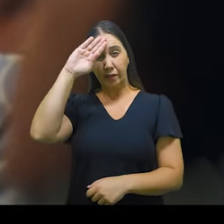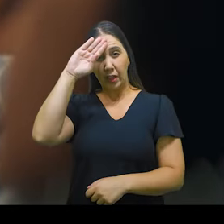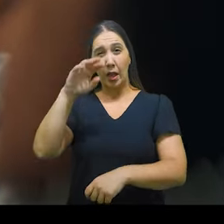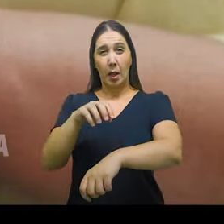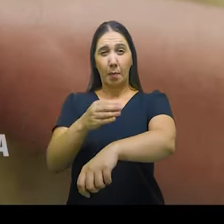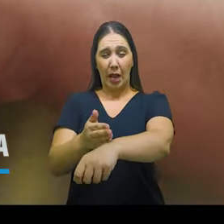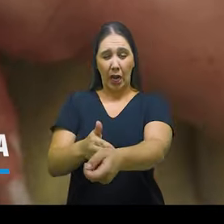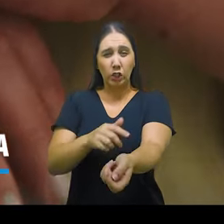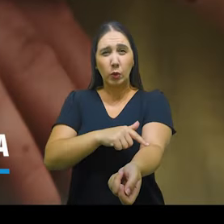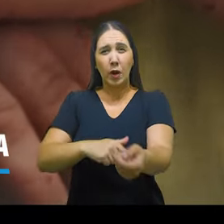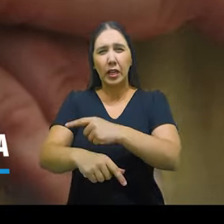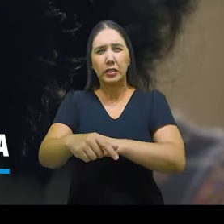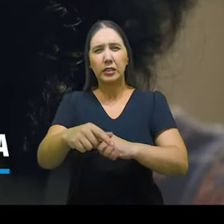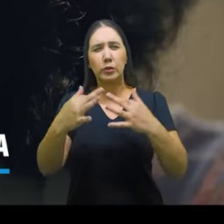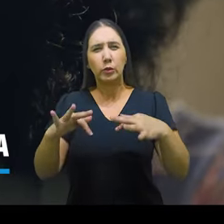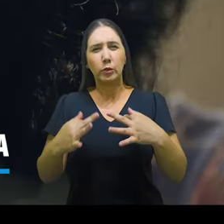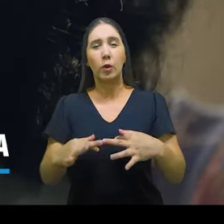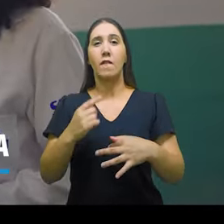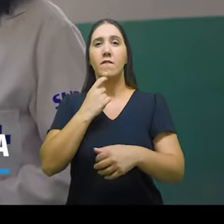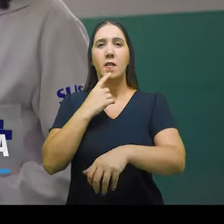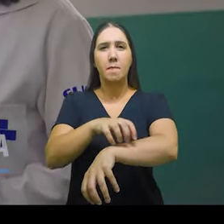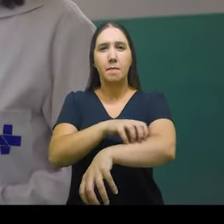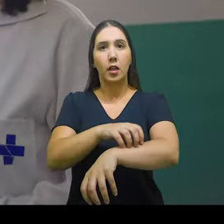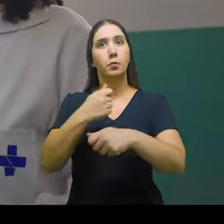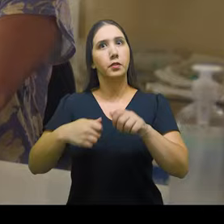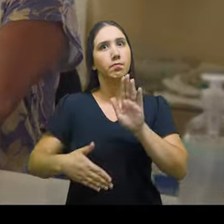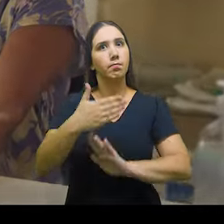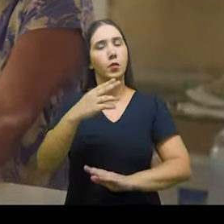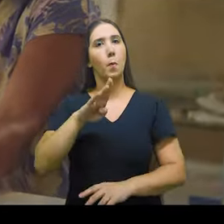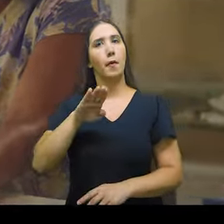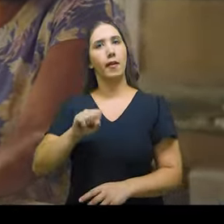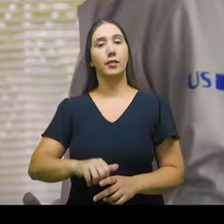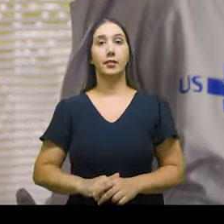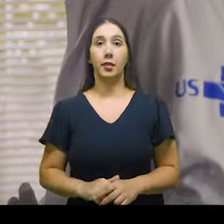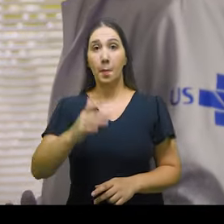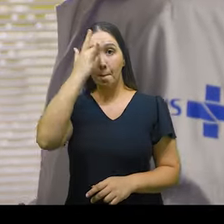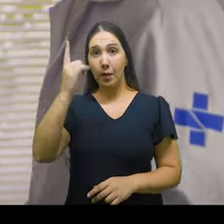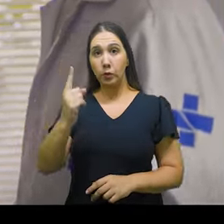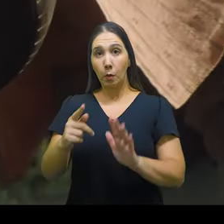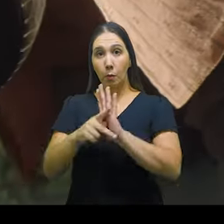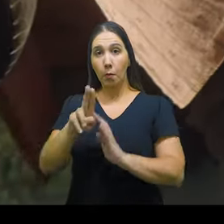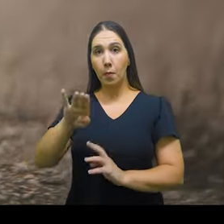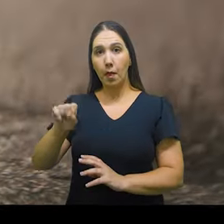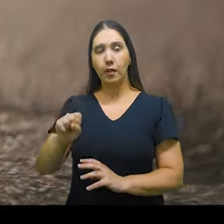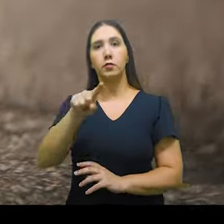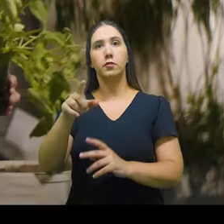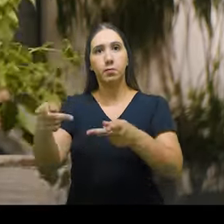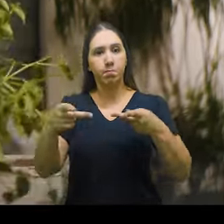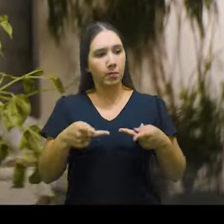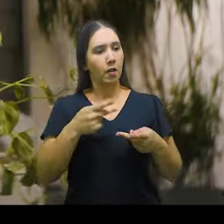vermelhas e coceira na pele, procure uma unidade de saúde. Receba os agentes de saúde de combate às endemias.